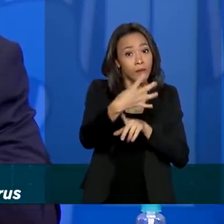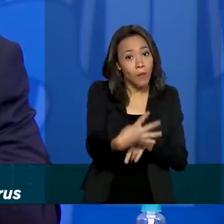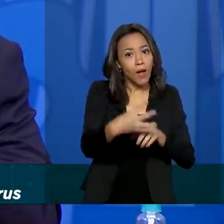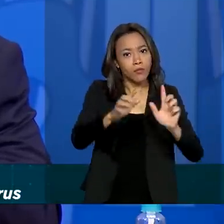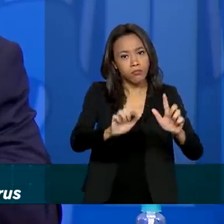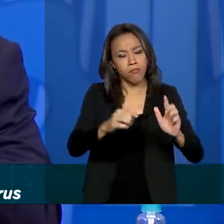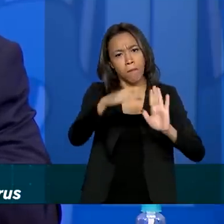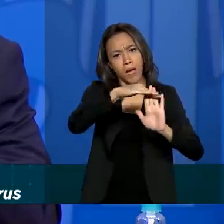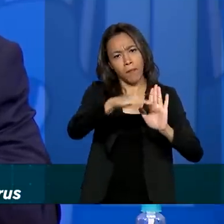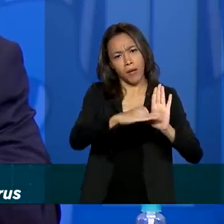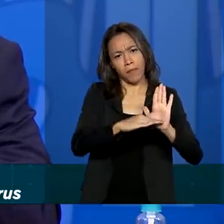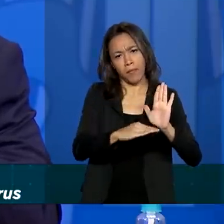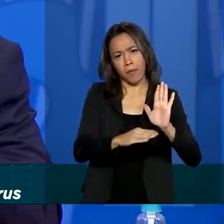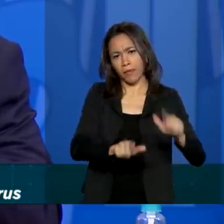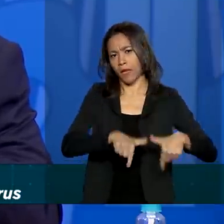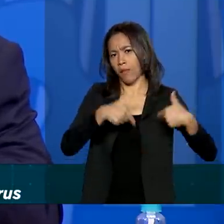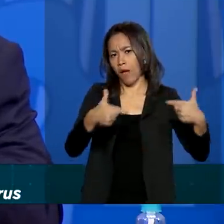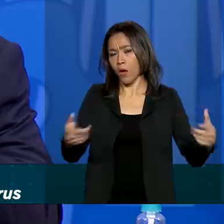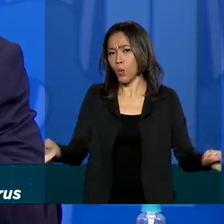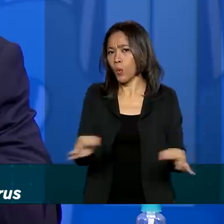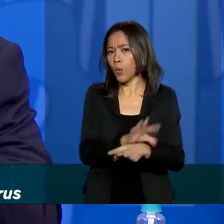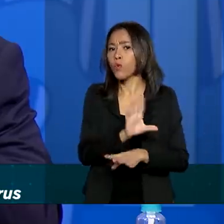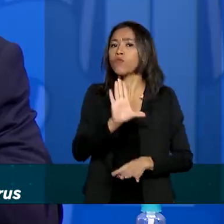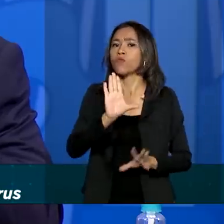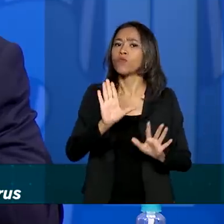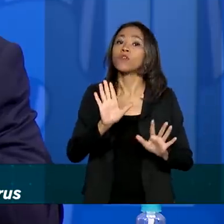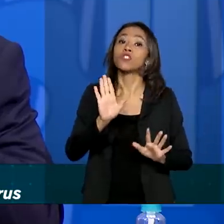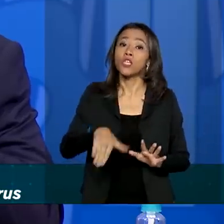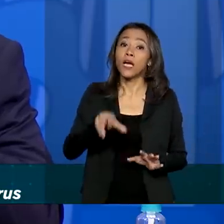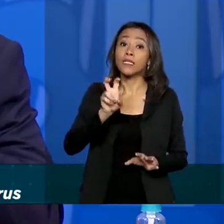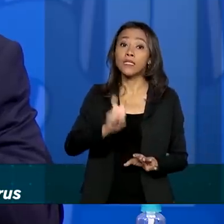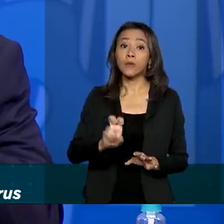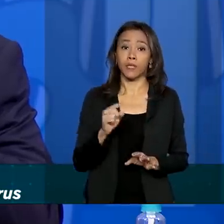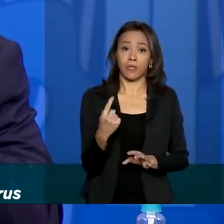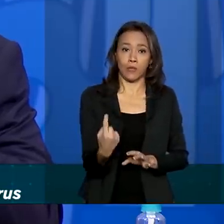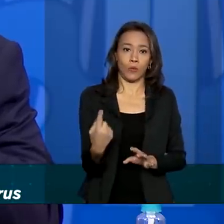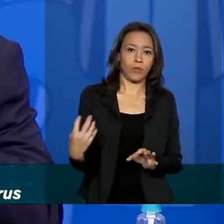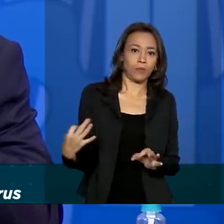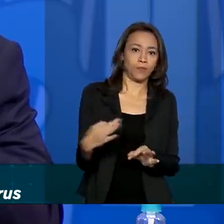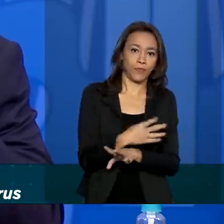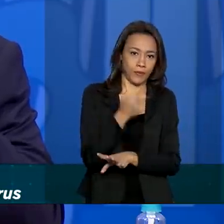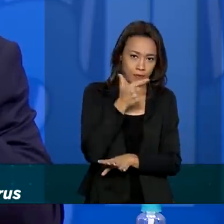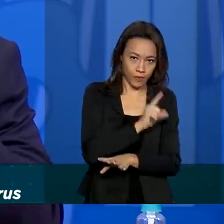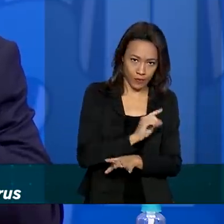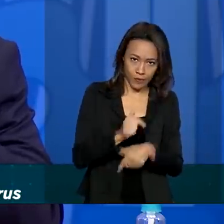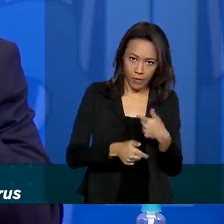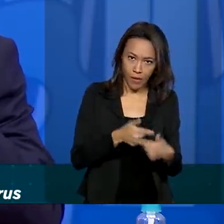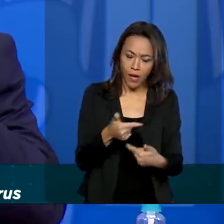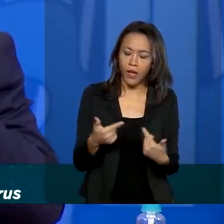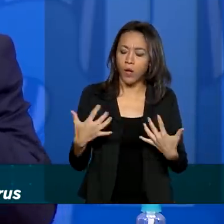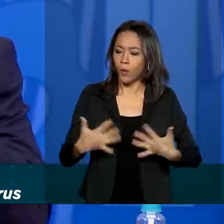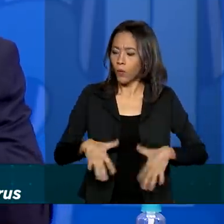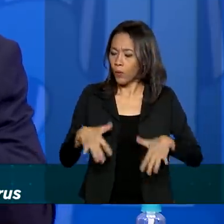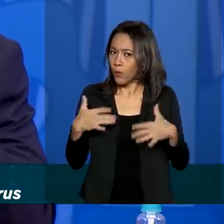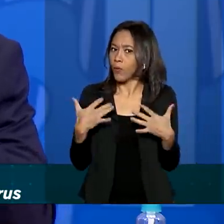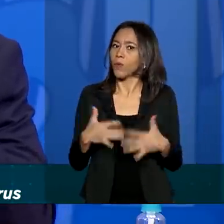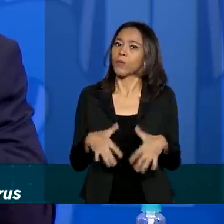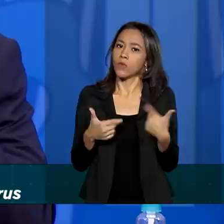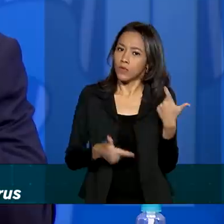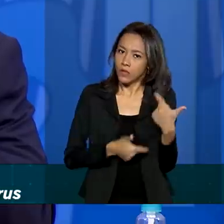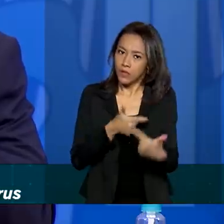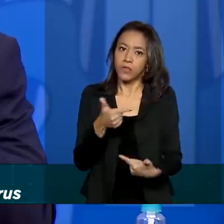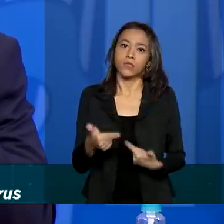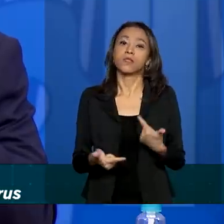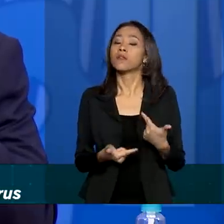concluídas ali, 51 dessas ações concluídas, ou seja, é um trabalho muito grande que o Ministério tem em